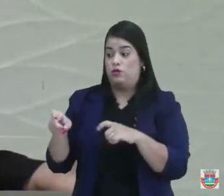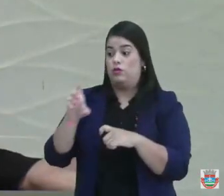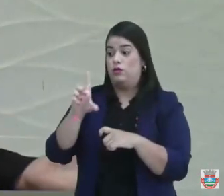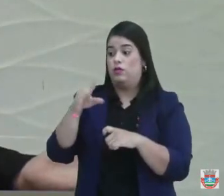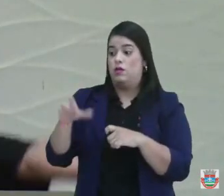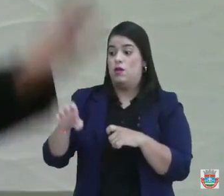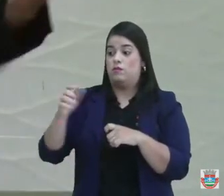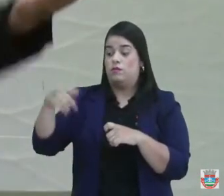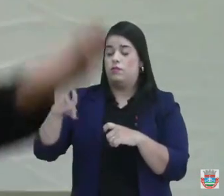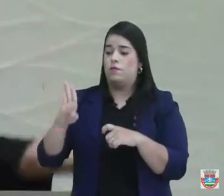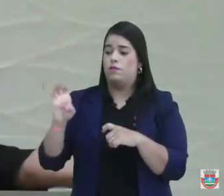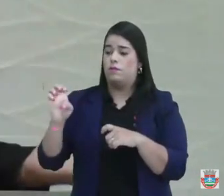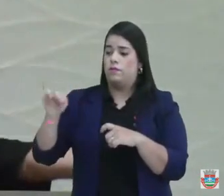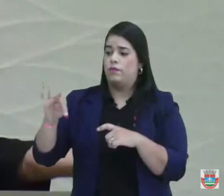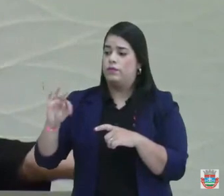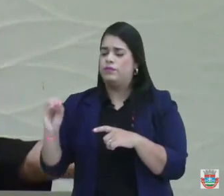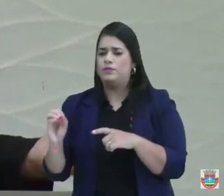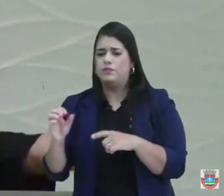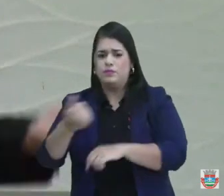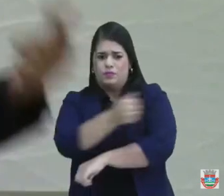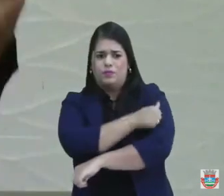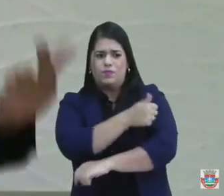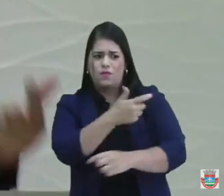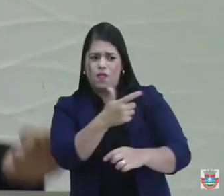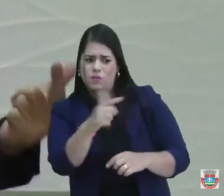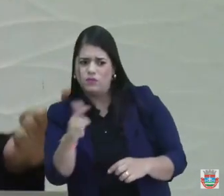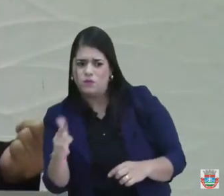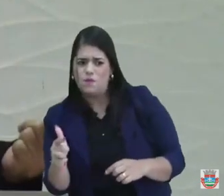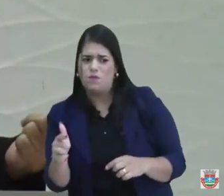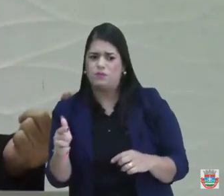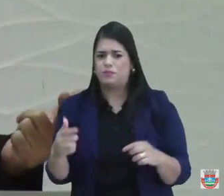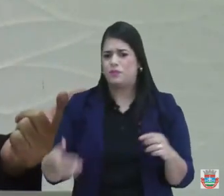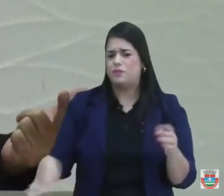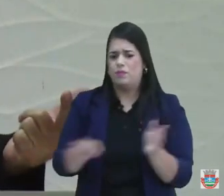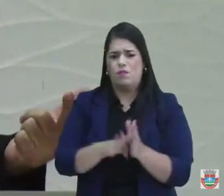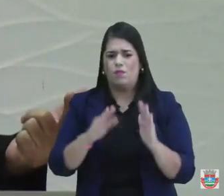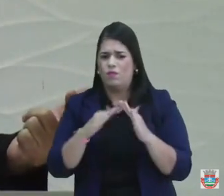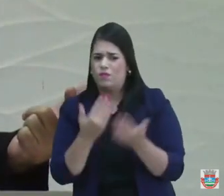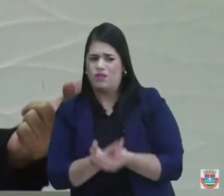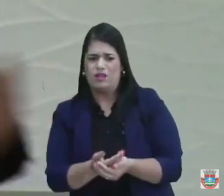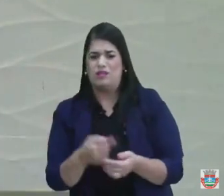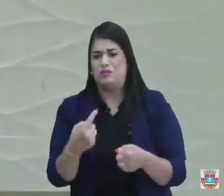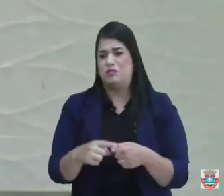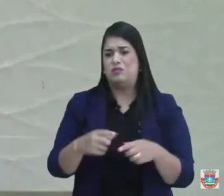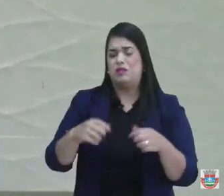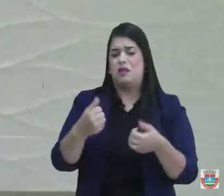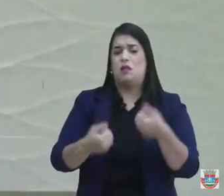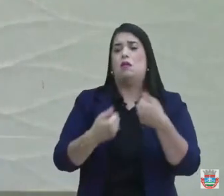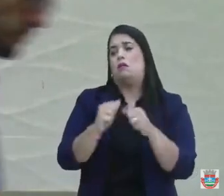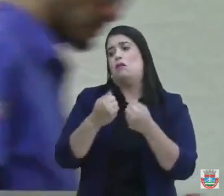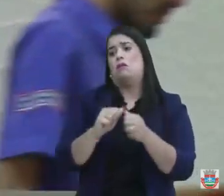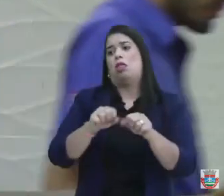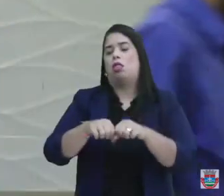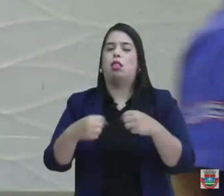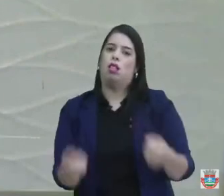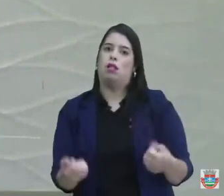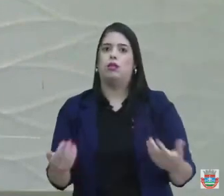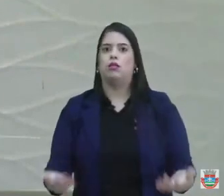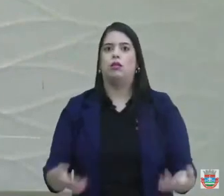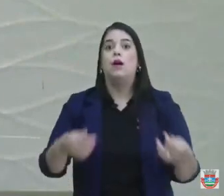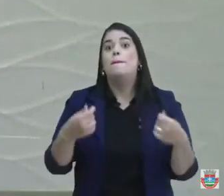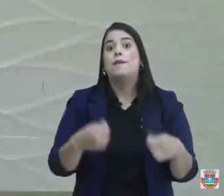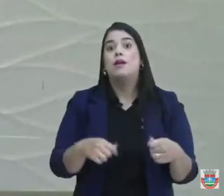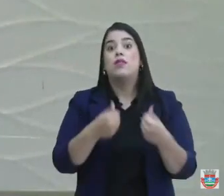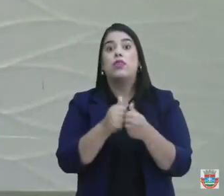a escola, que o ônibus quebrou. Isso é justificativa? Tem que ter um ônibus de reserva, quando um